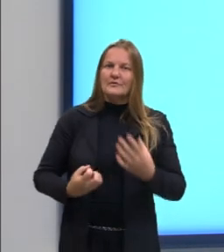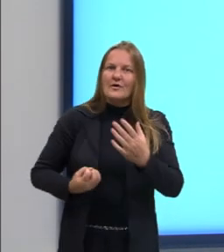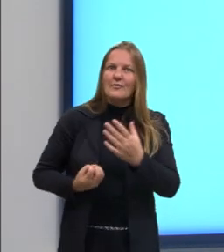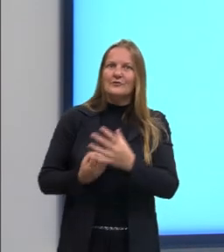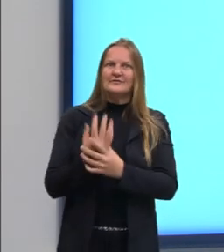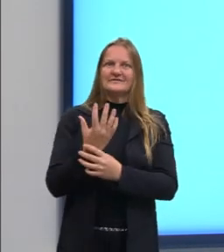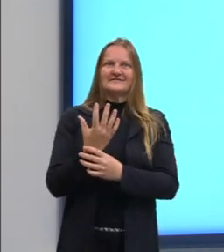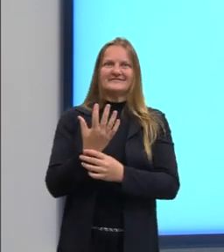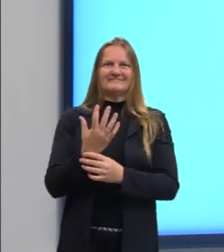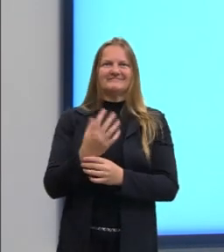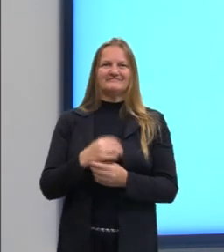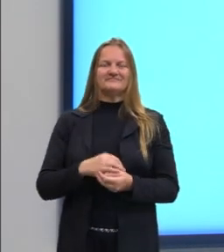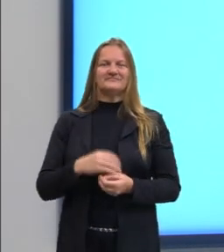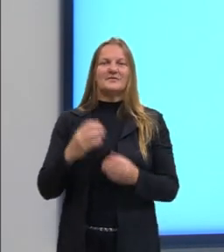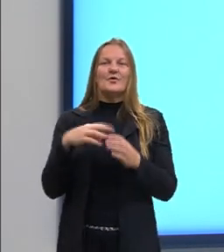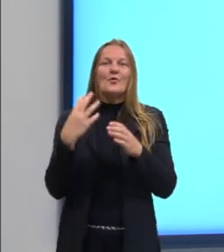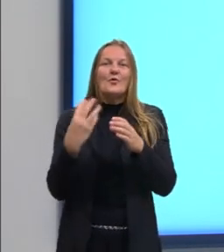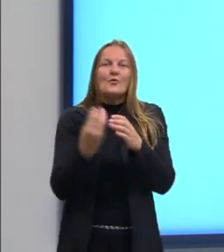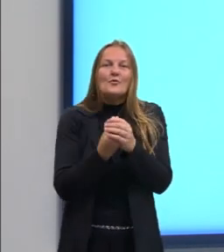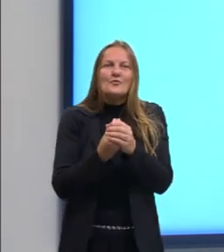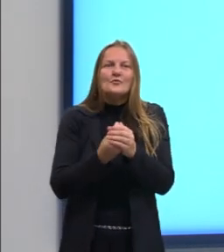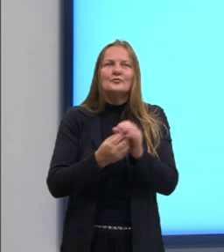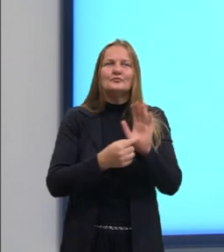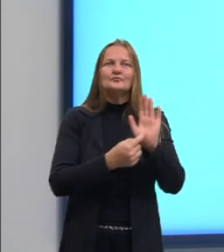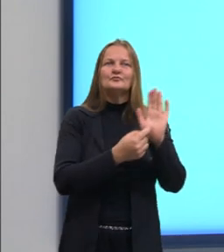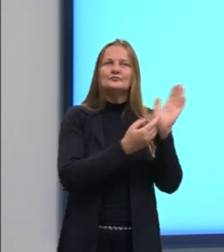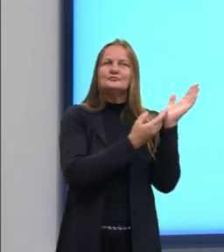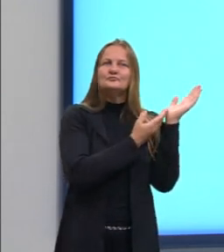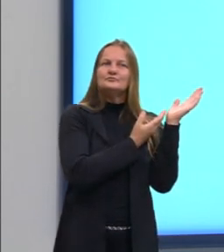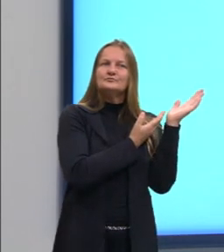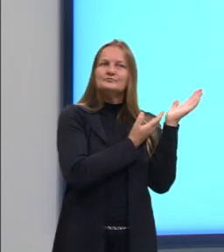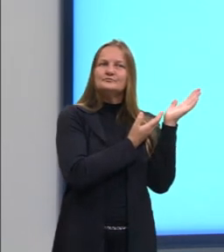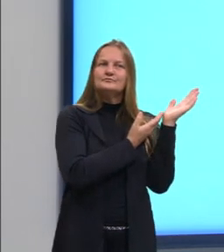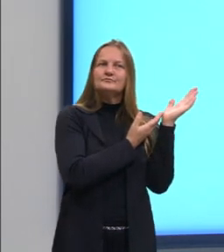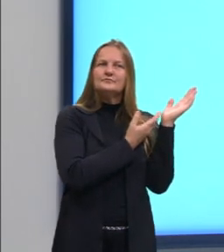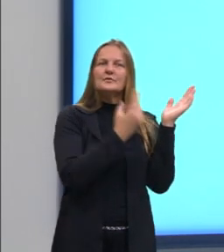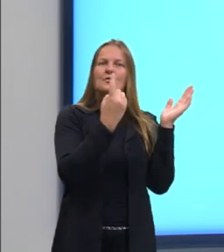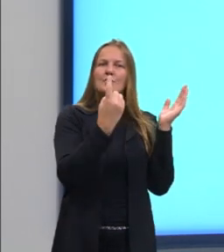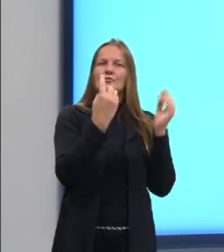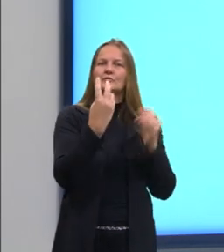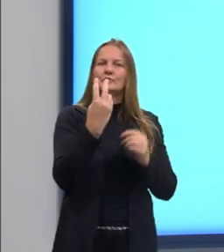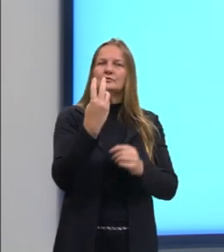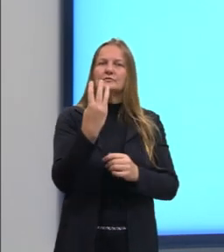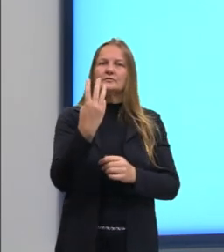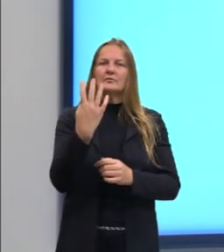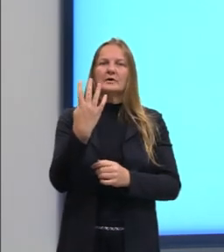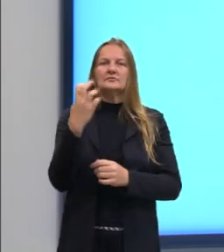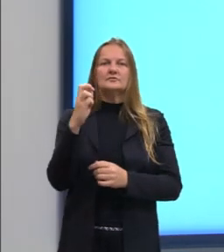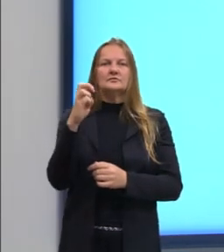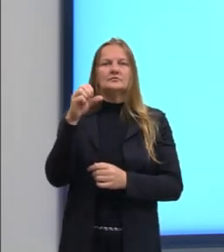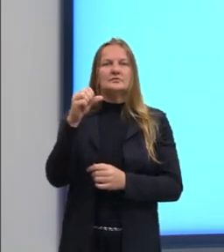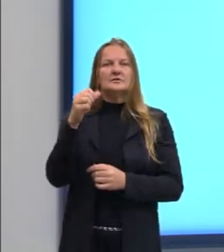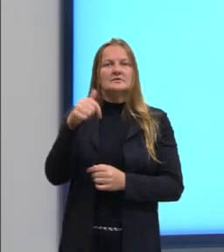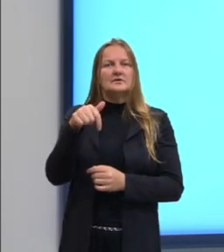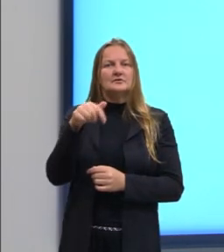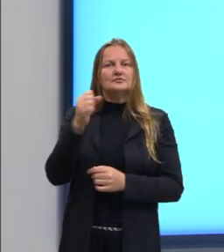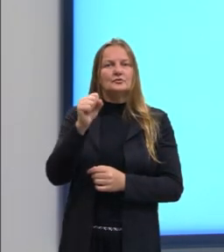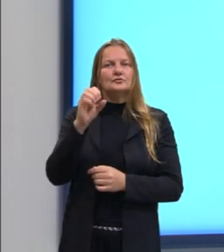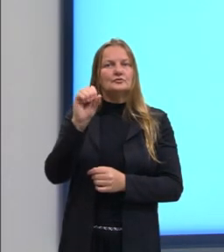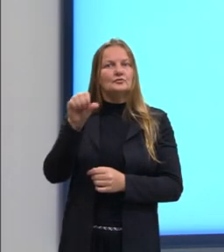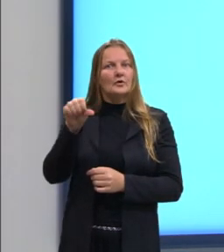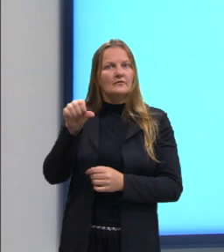conjunto, então, dos algarismos que a gente utiliza hoje. Então, um, dois, três, quatro, cinco, seis, sete, oito e o nove.